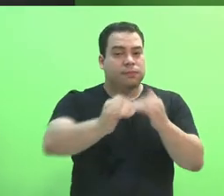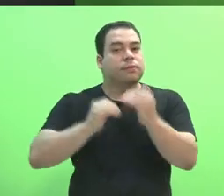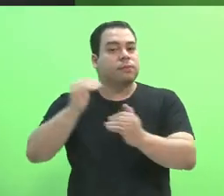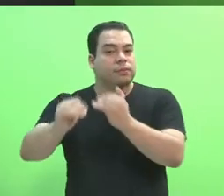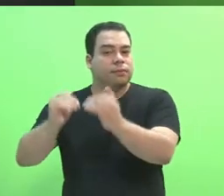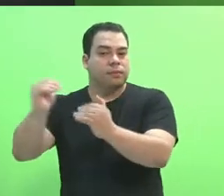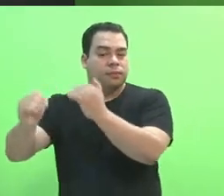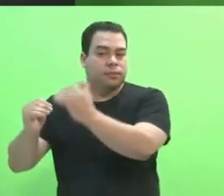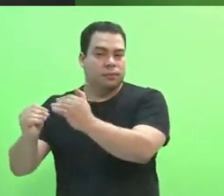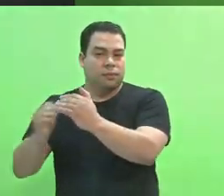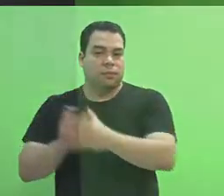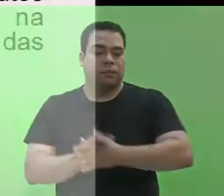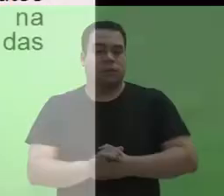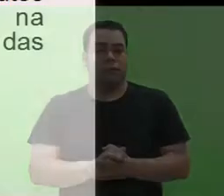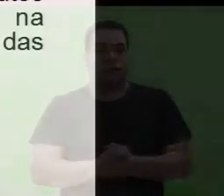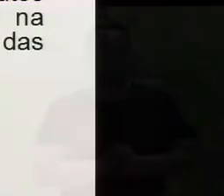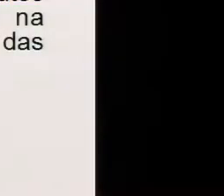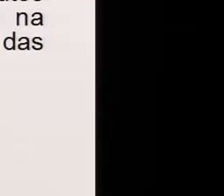ela contemplados.